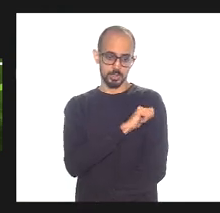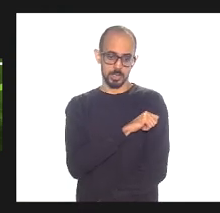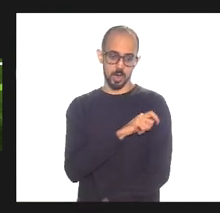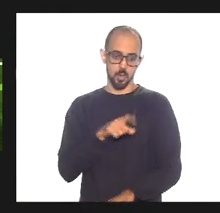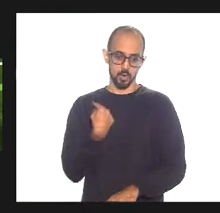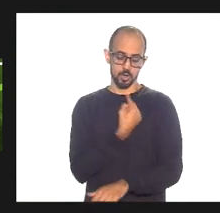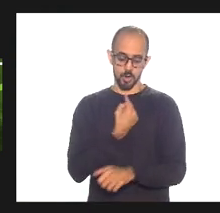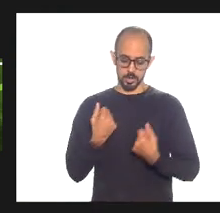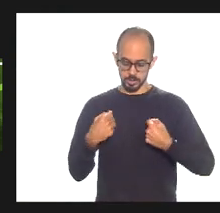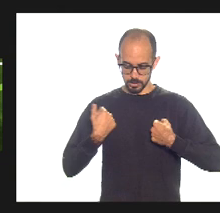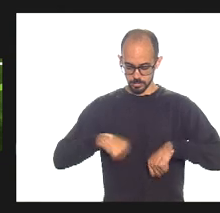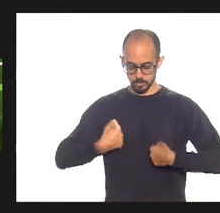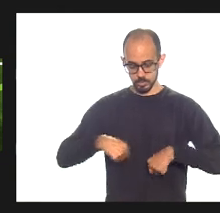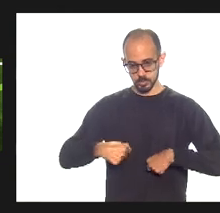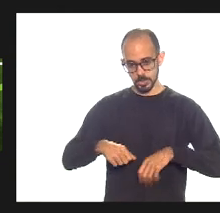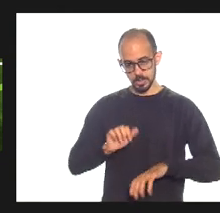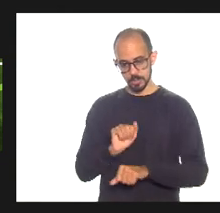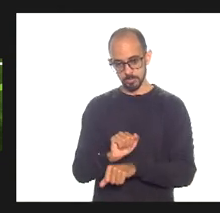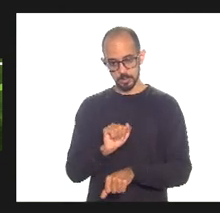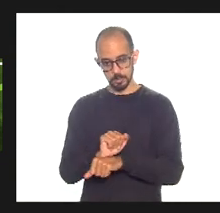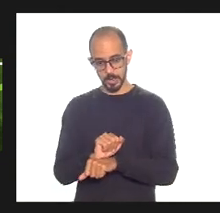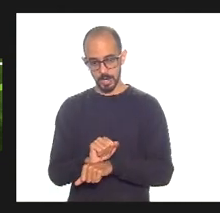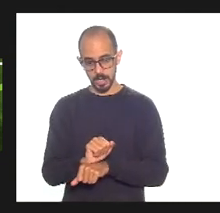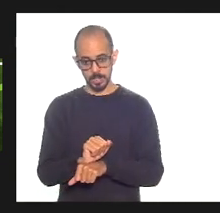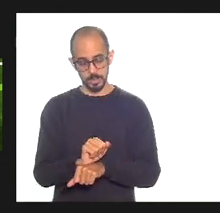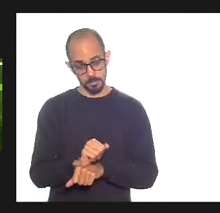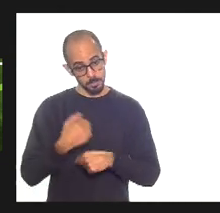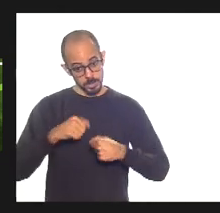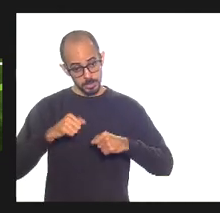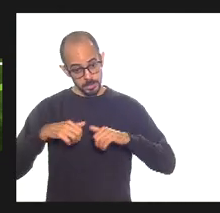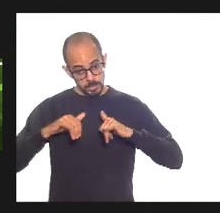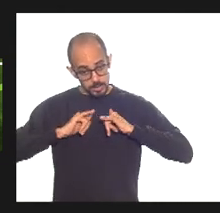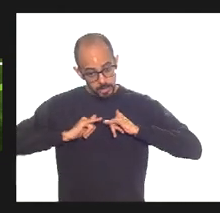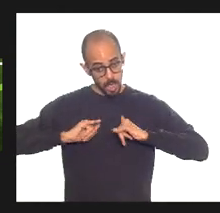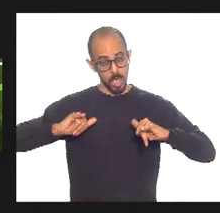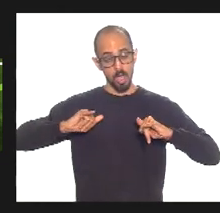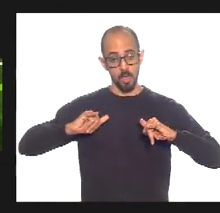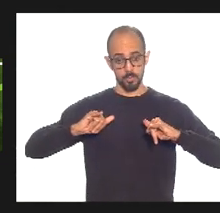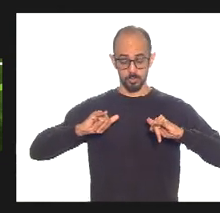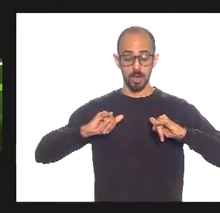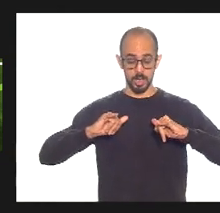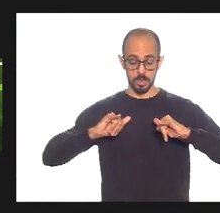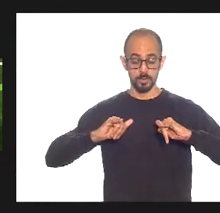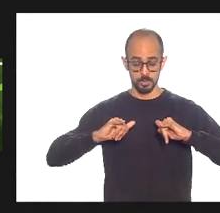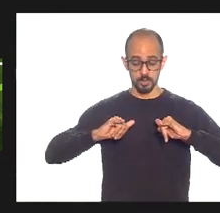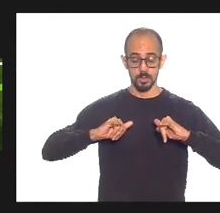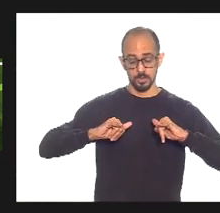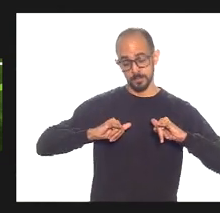efetivamente que deveria ter saído até hoje e amanhã a publicação da portaria, o regime já foi